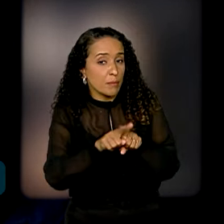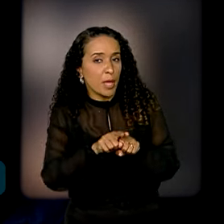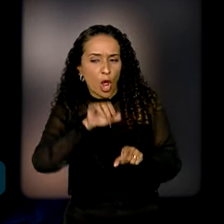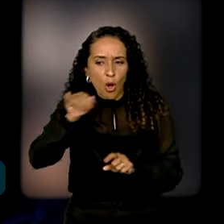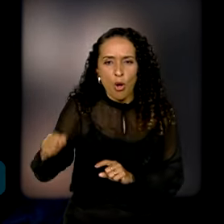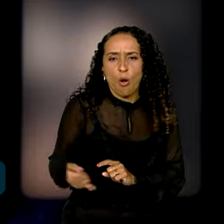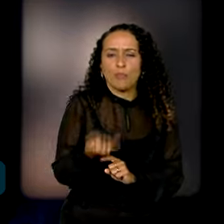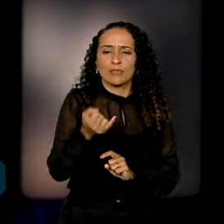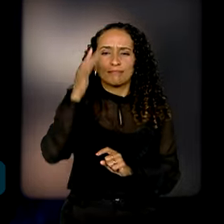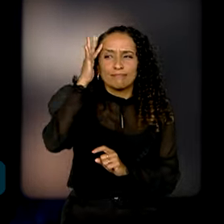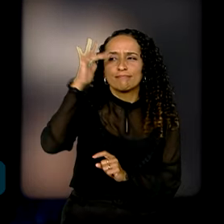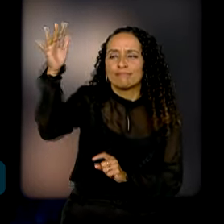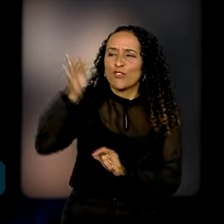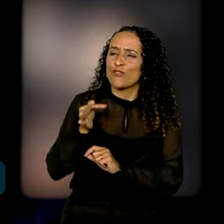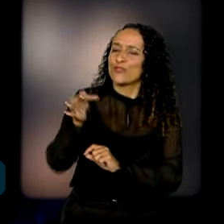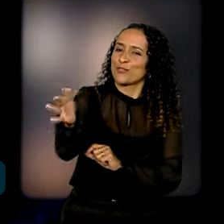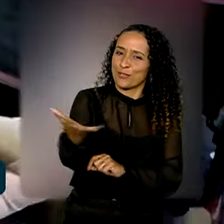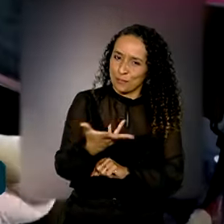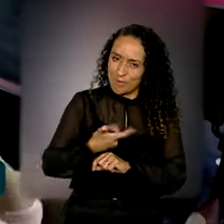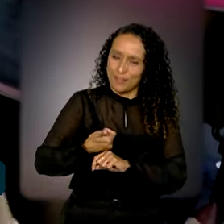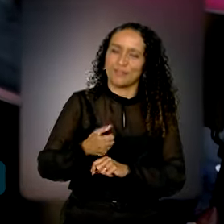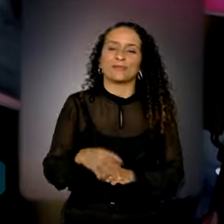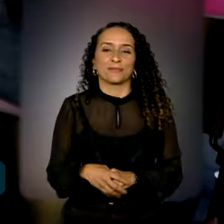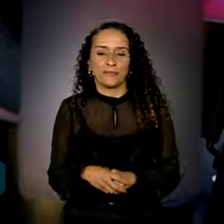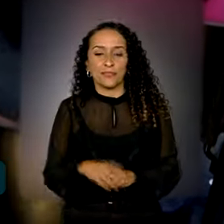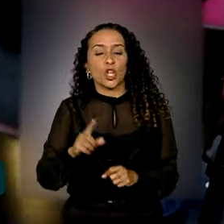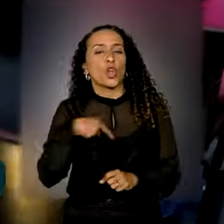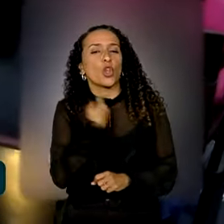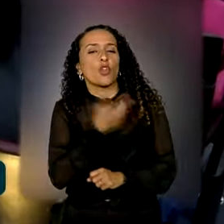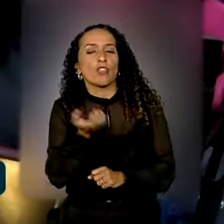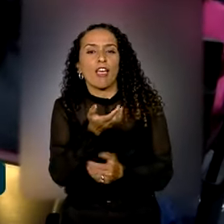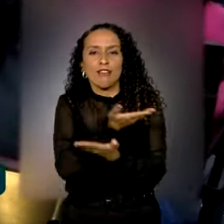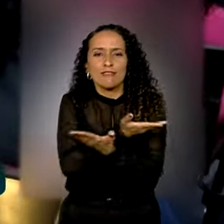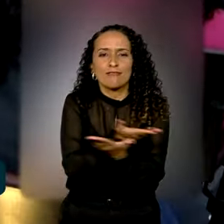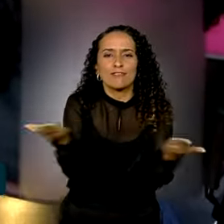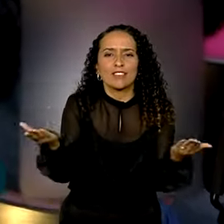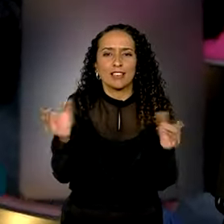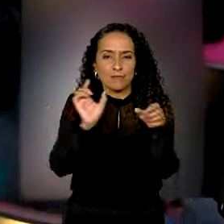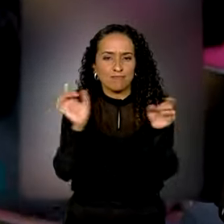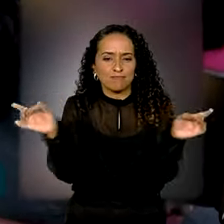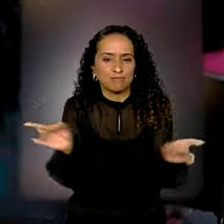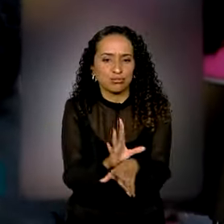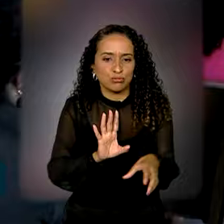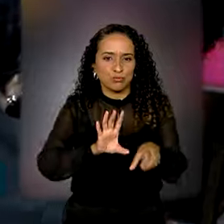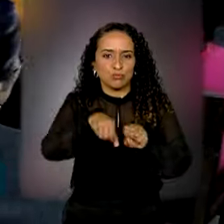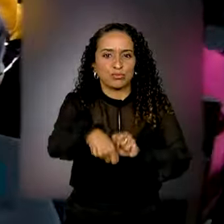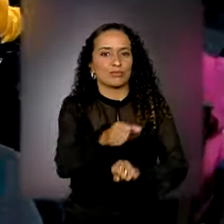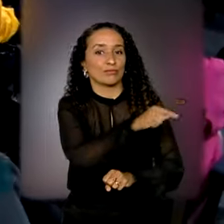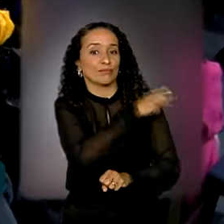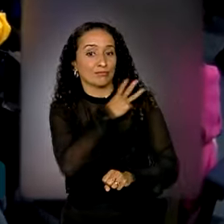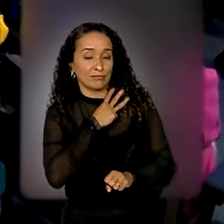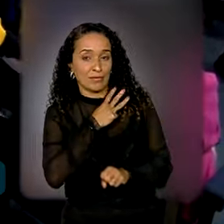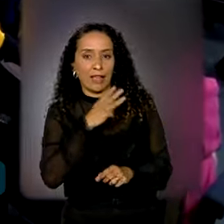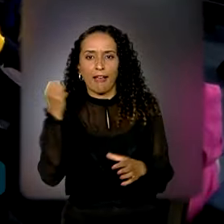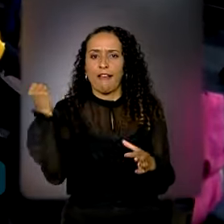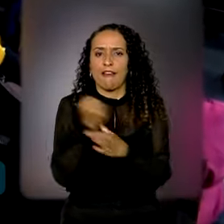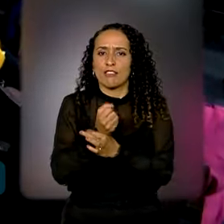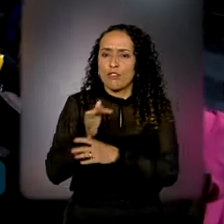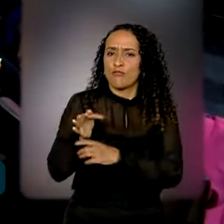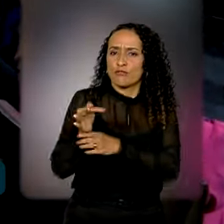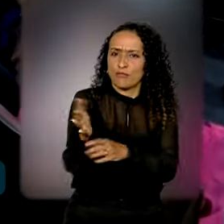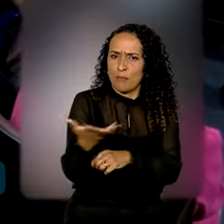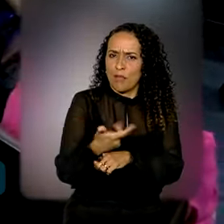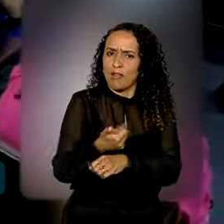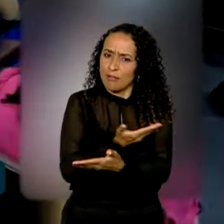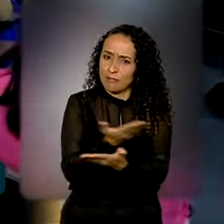oportunidade de sonhar com um futuro melhor. Nós queremos que vocês concluam o ensino médio. É a garantia de um futuro melhor